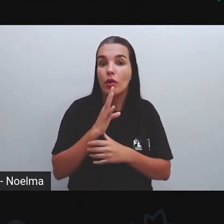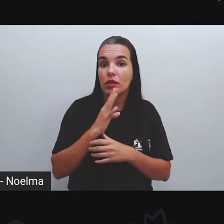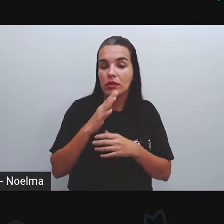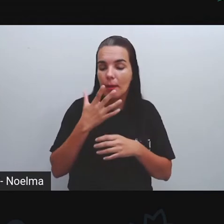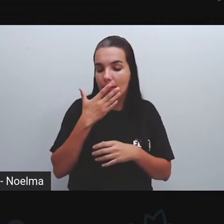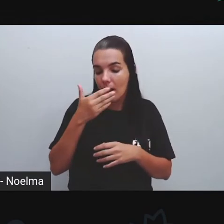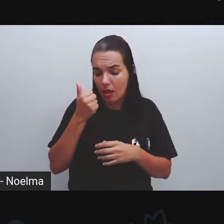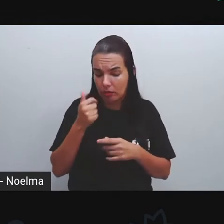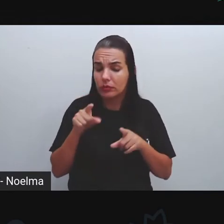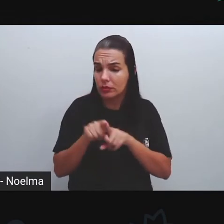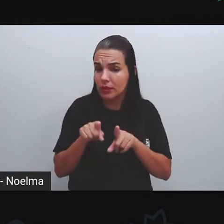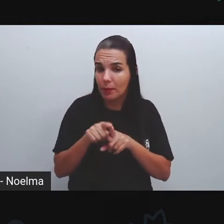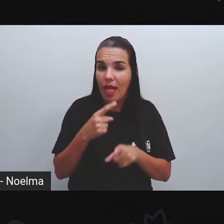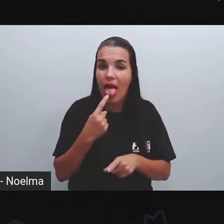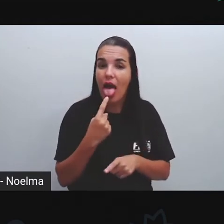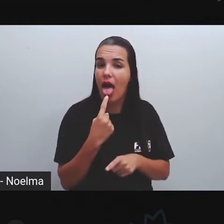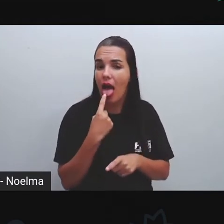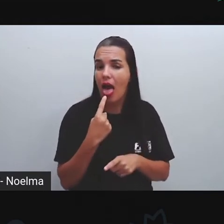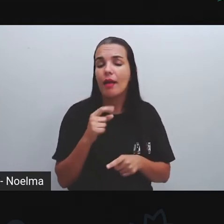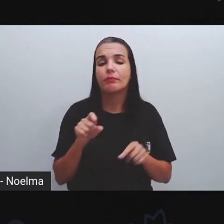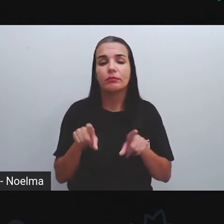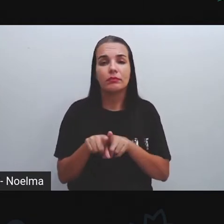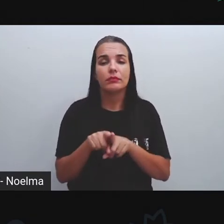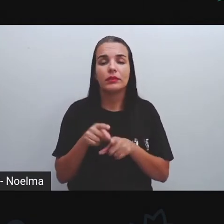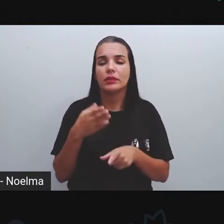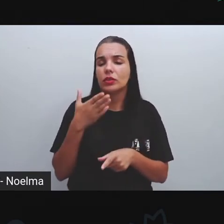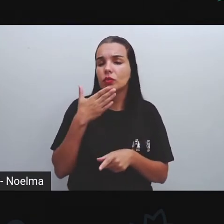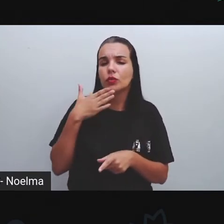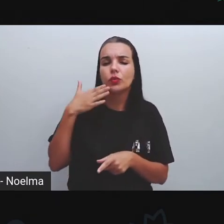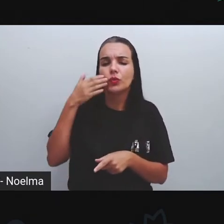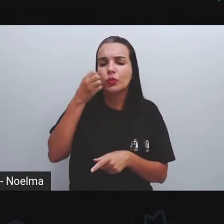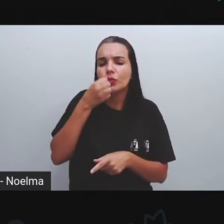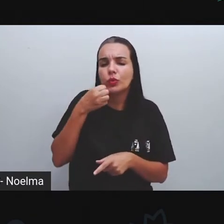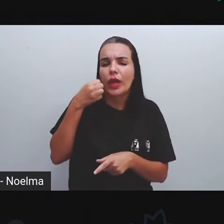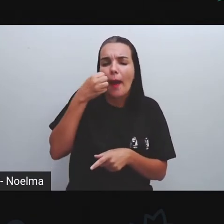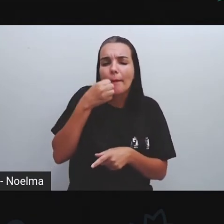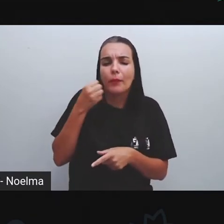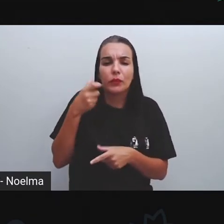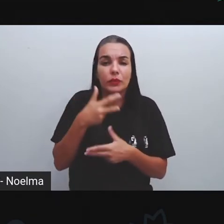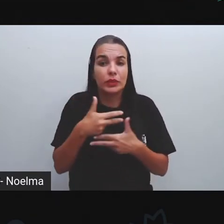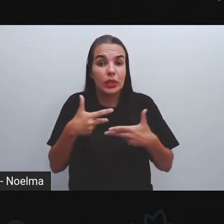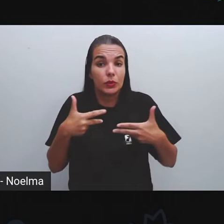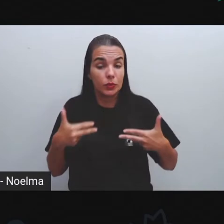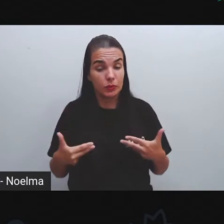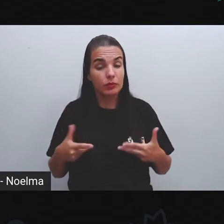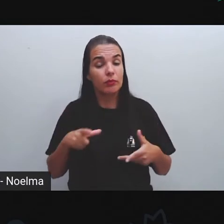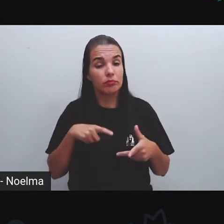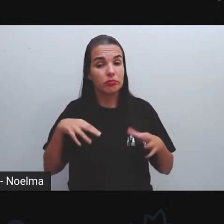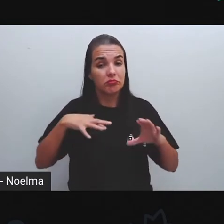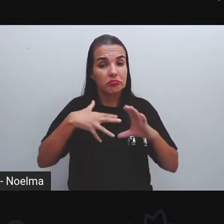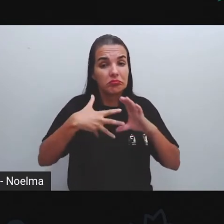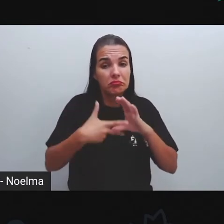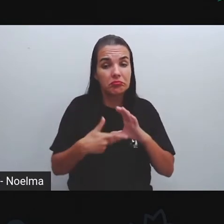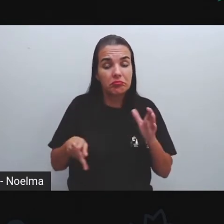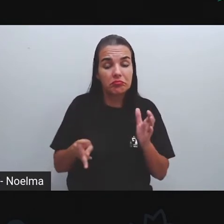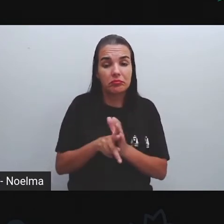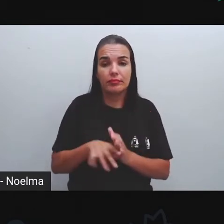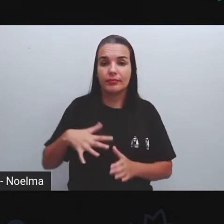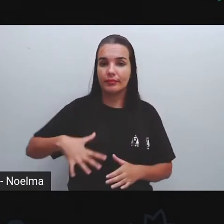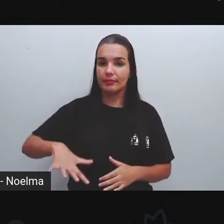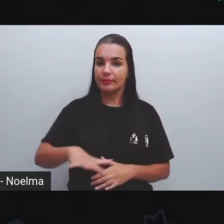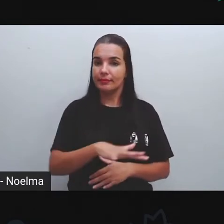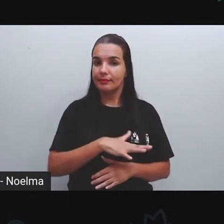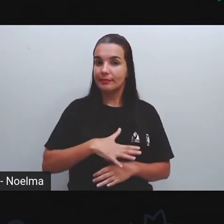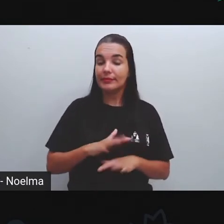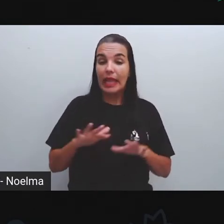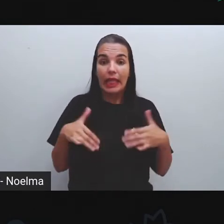aquele ambiente, o paladar, para a gente também provar, sentir o sabor dos elementos presentes ali naquele ambiente. As